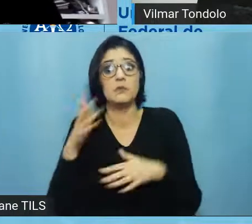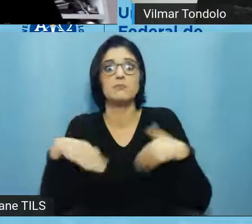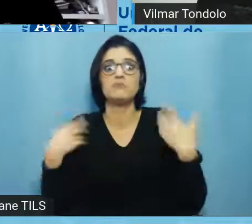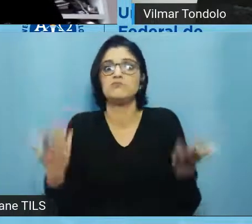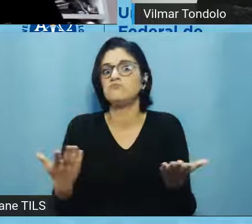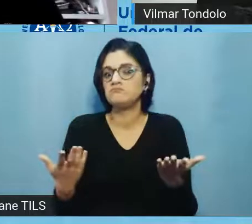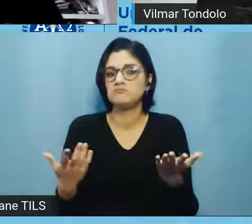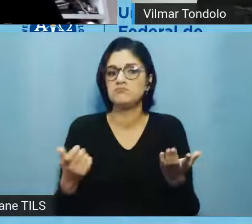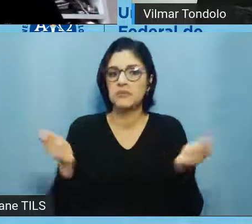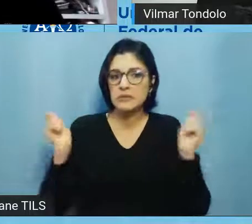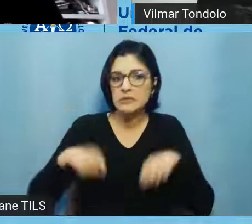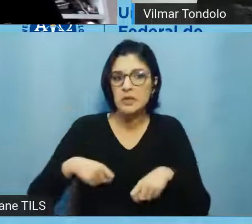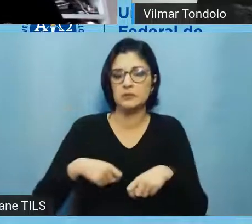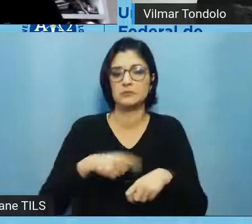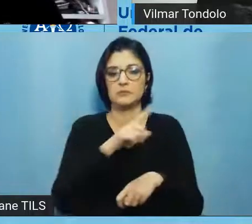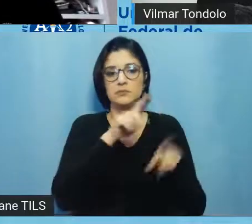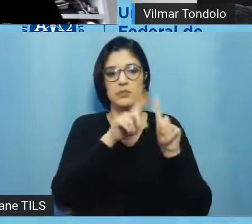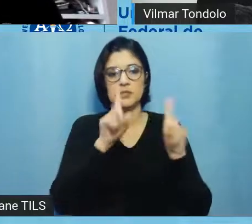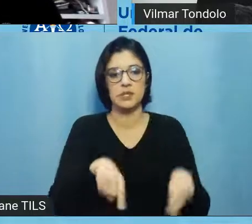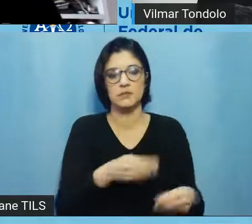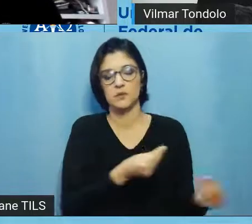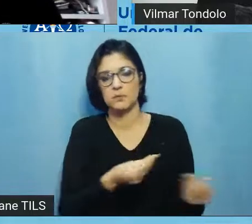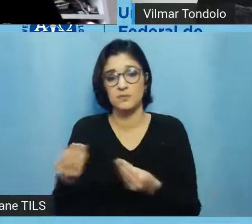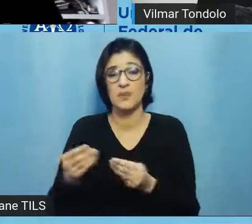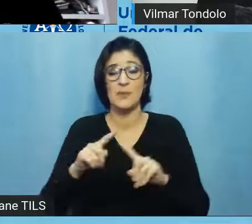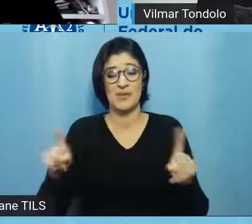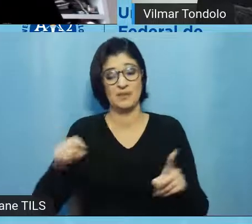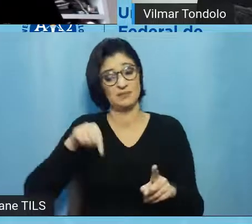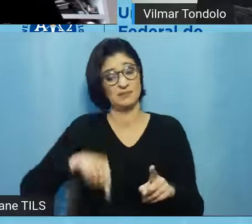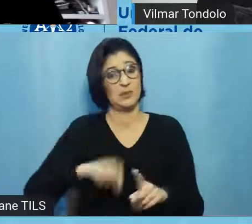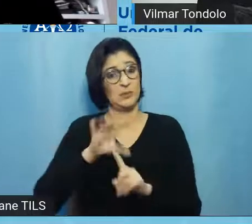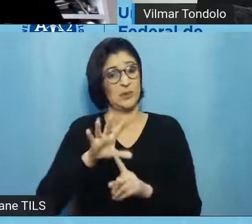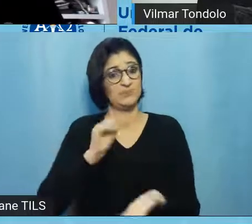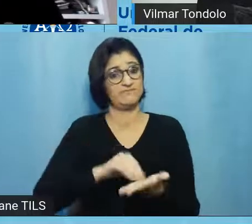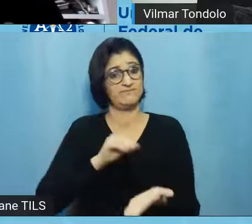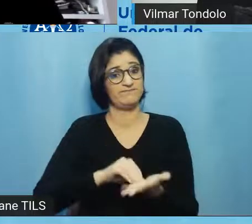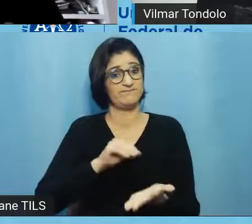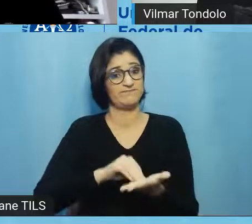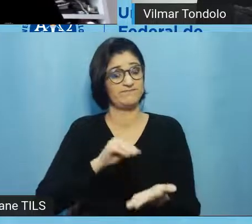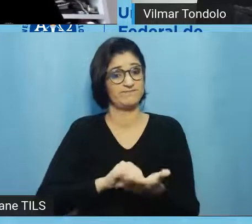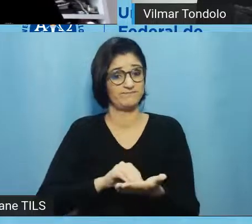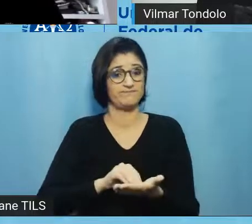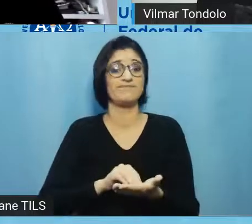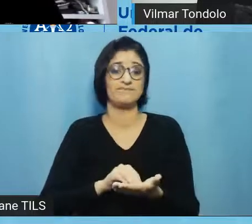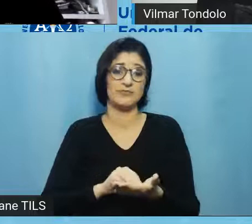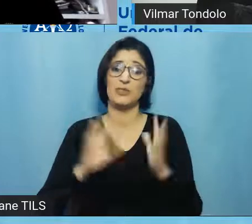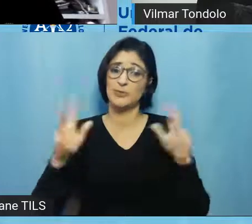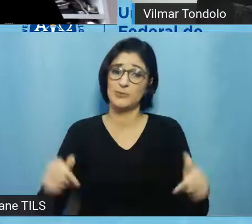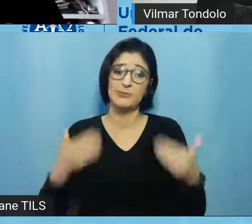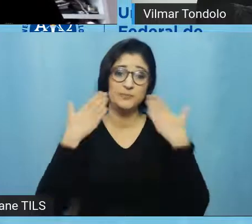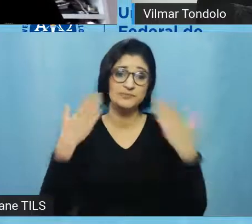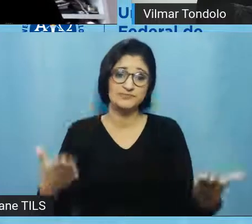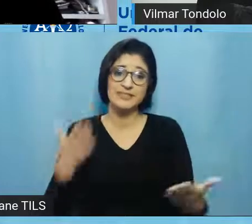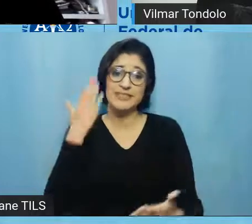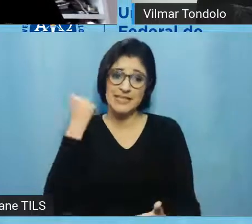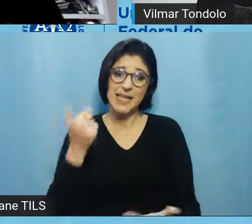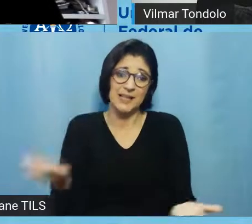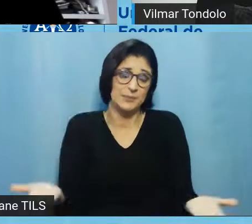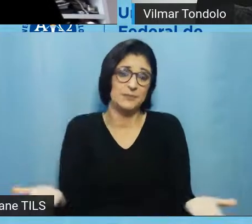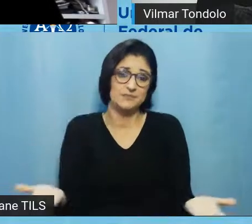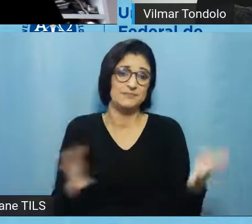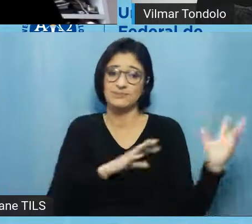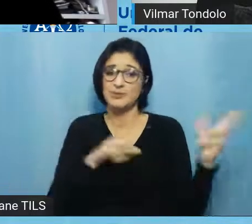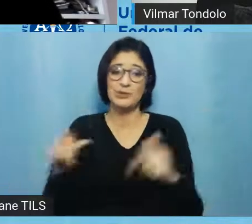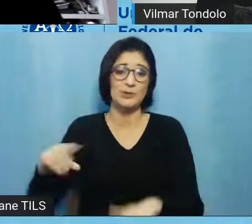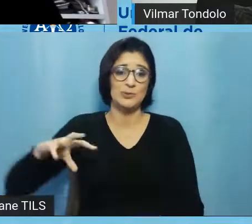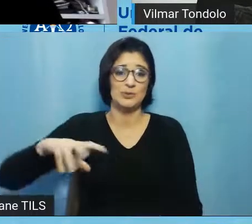servidores, mas lembrando que o déficit de servidores, acho que é público e sabedoria, vindo aqui por todos, acho que todas as unidades